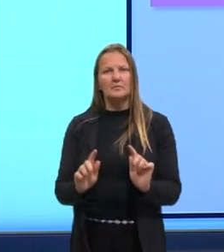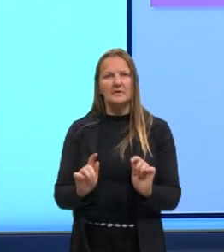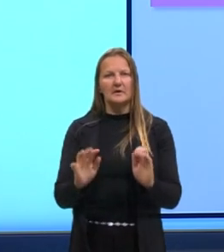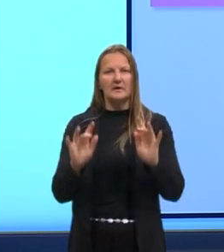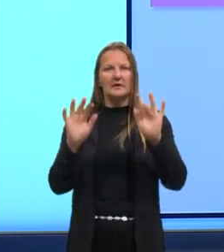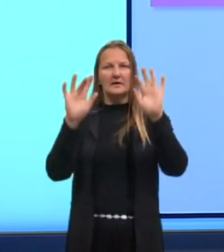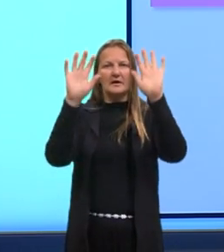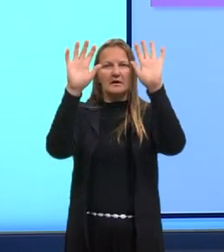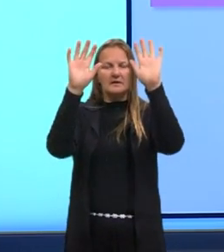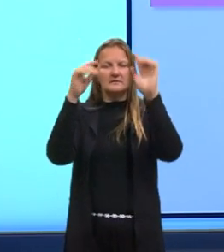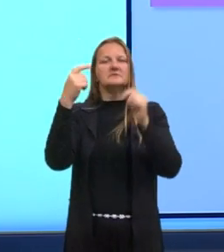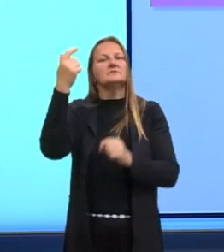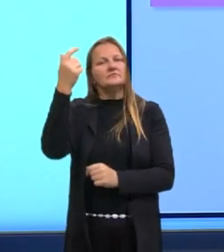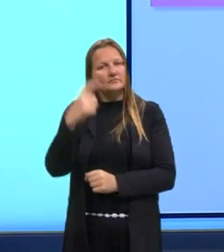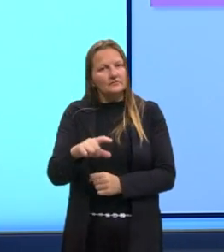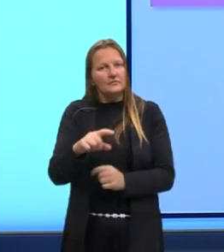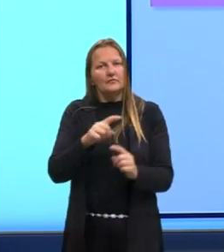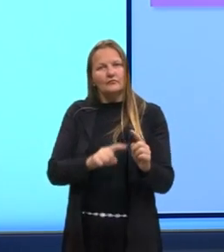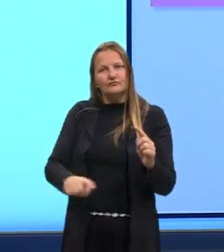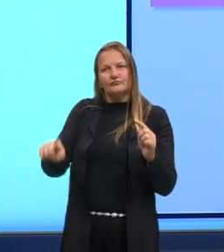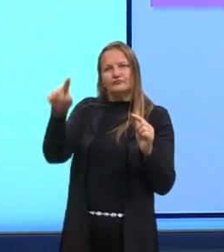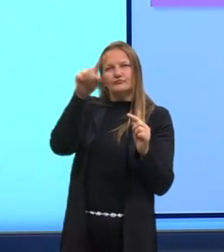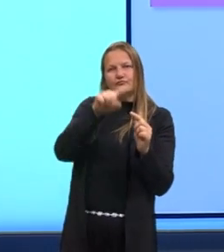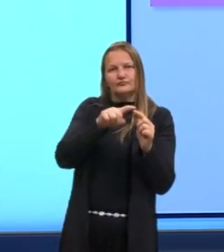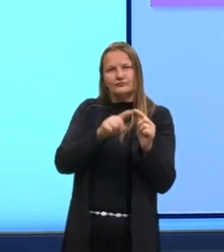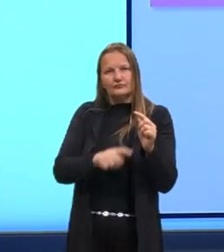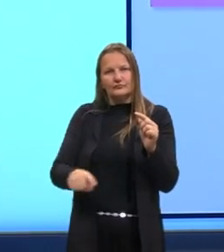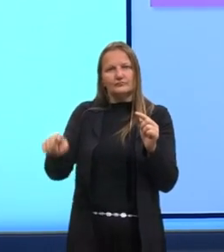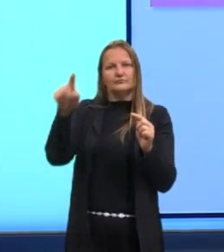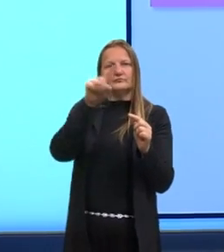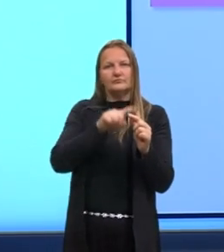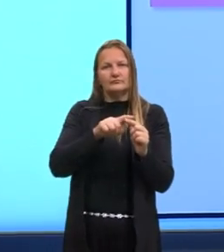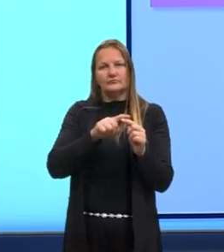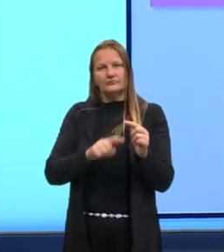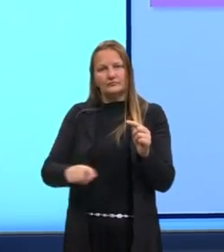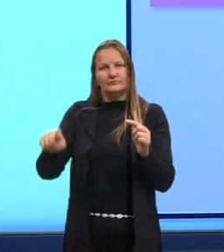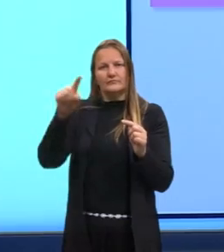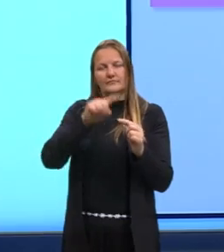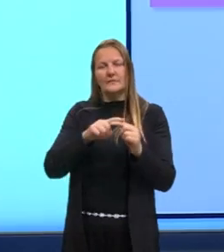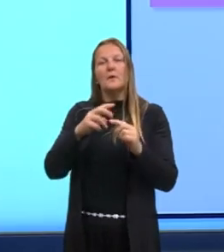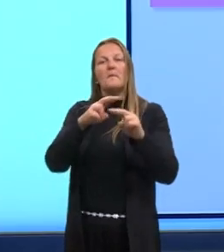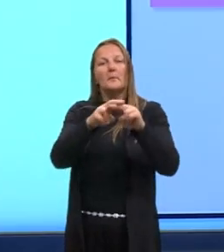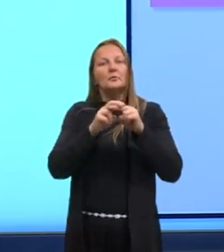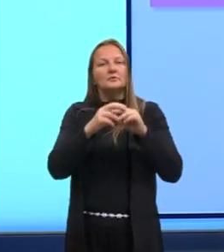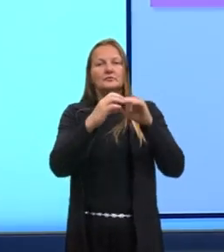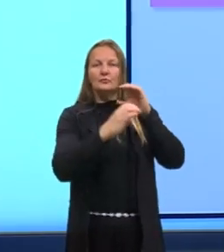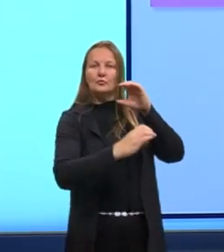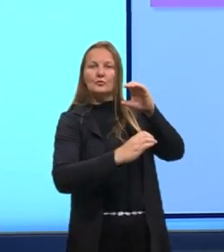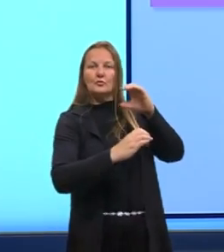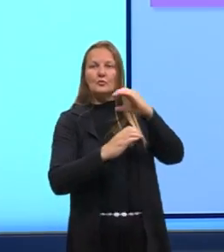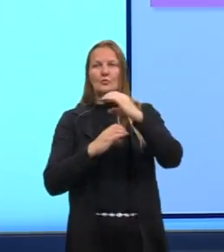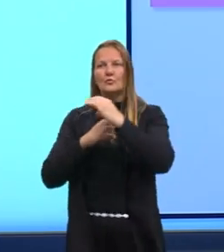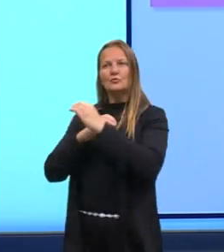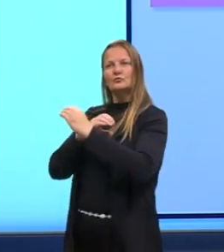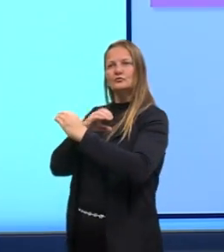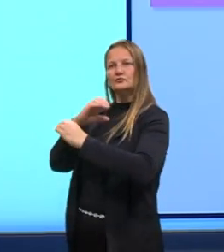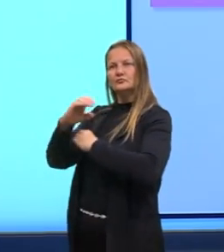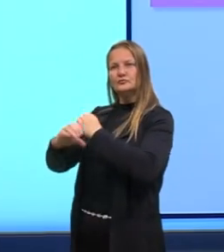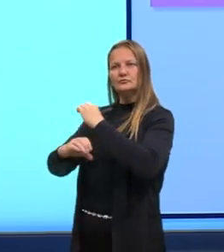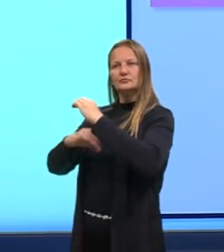liberar o nitrogênio em forma de gás para a atmosfera. E aí, recomeça o ciclo.